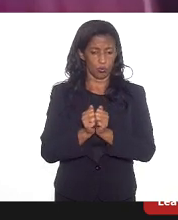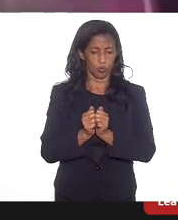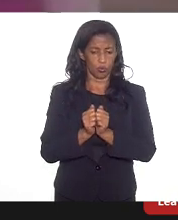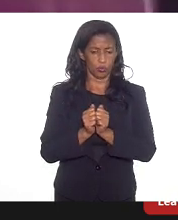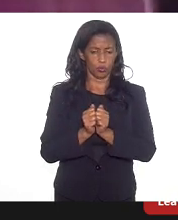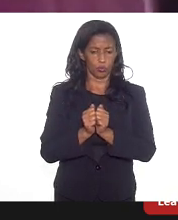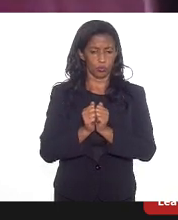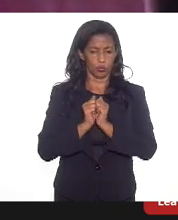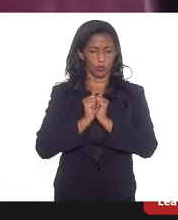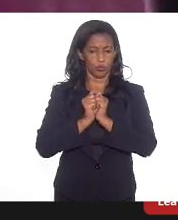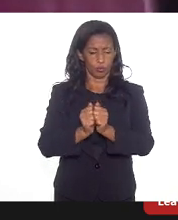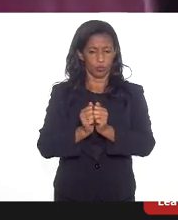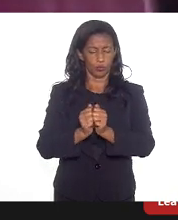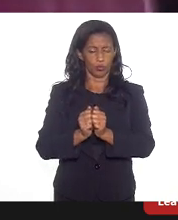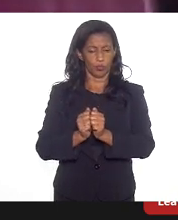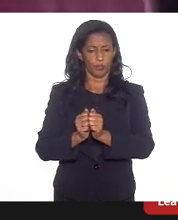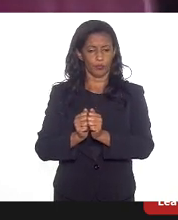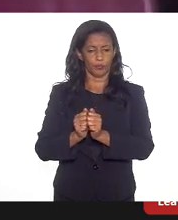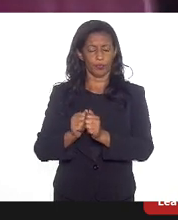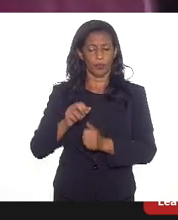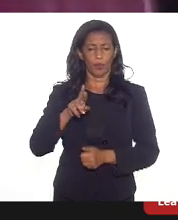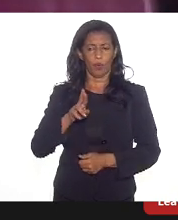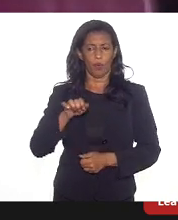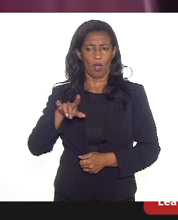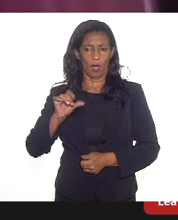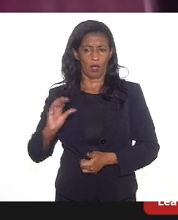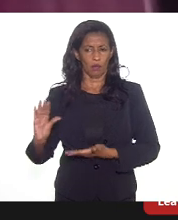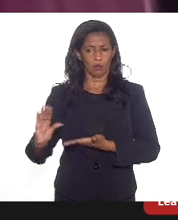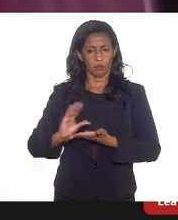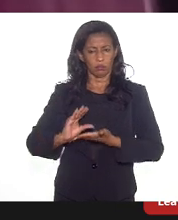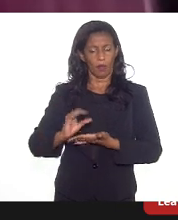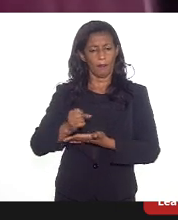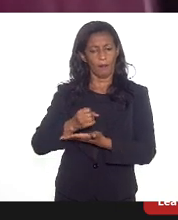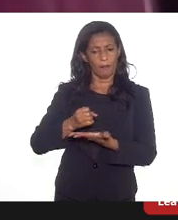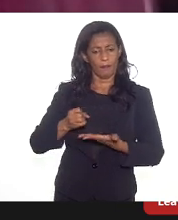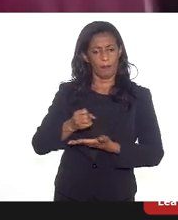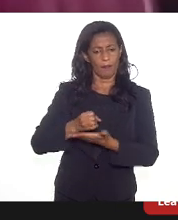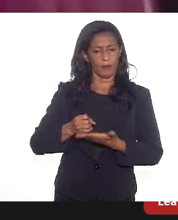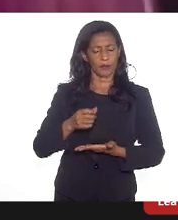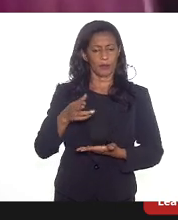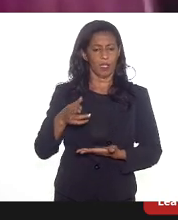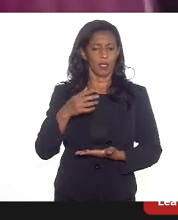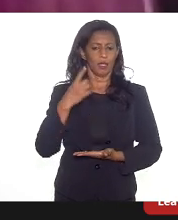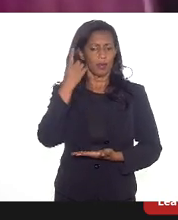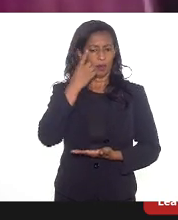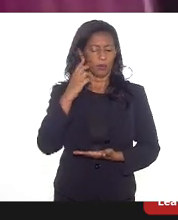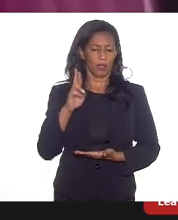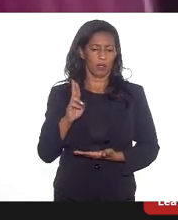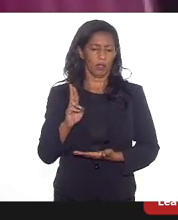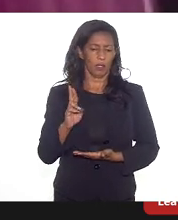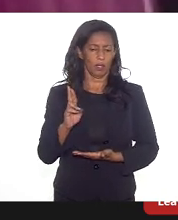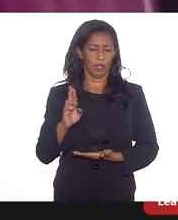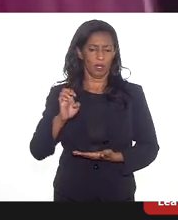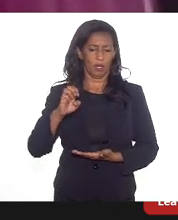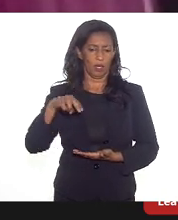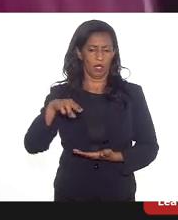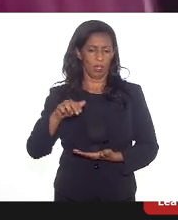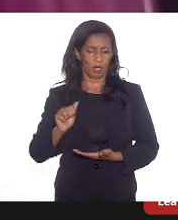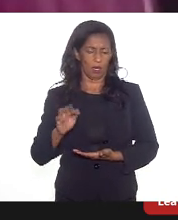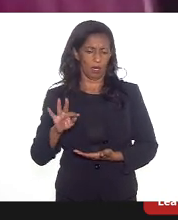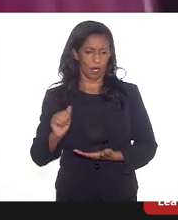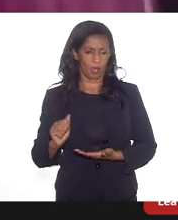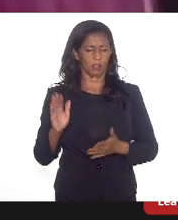renda básica, da renda universal, que, inclusive, a deputada Renata já esteve aqui, já fez um